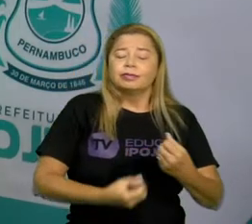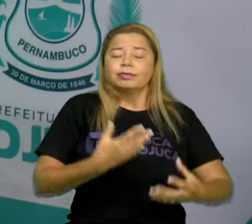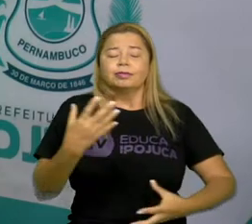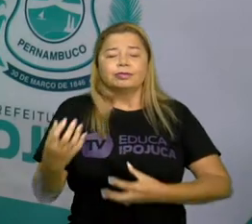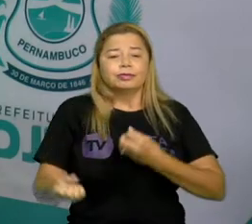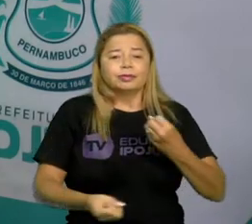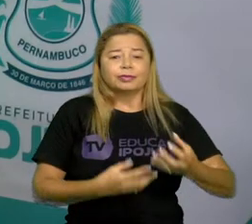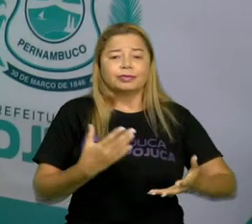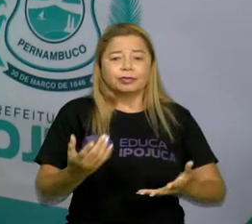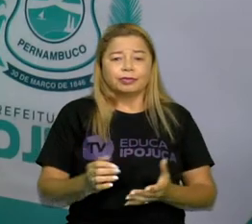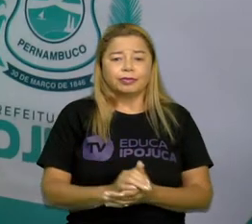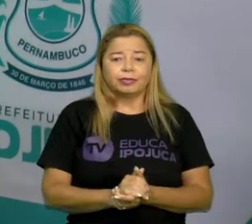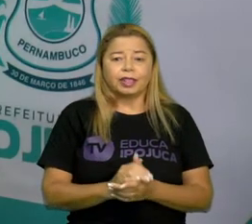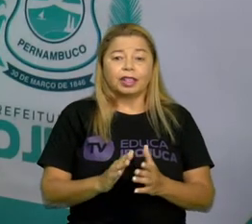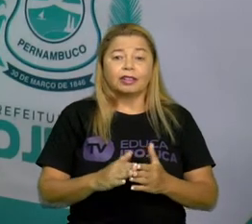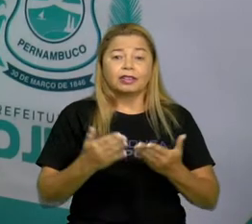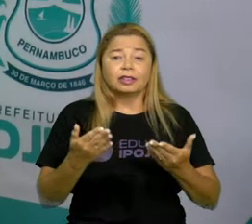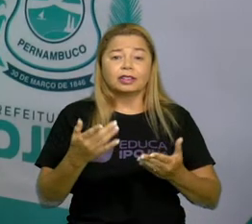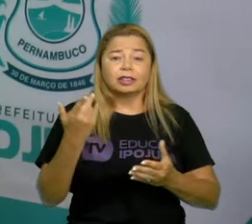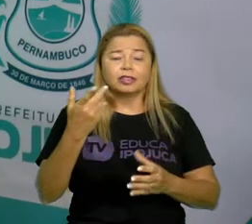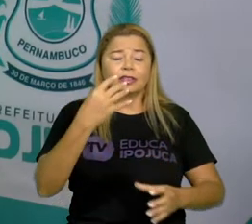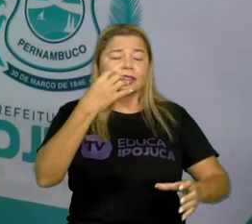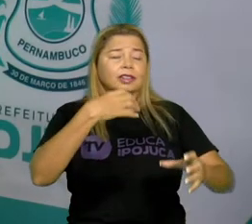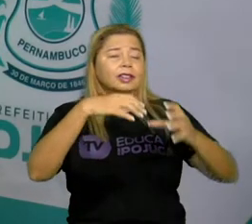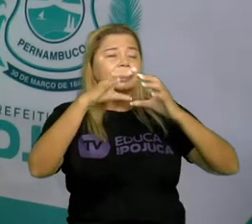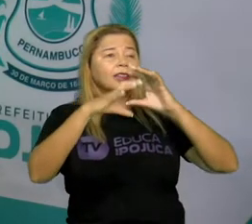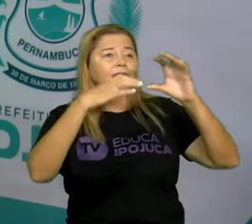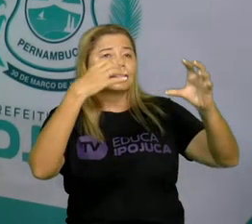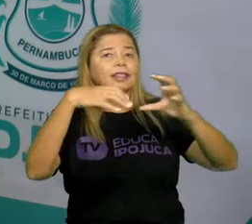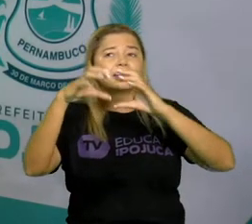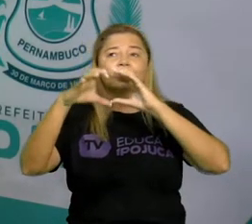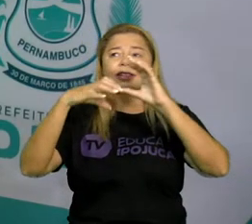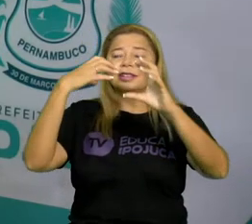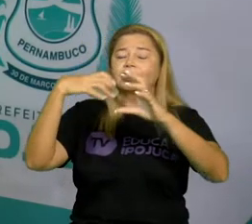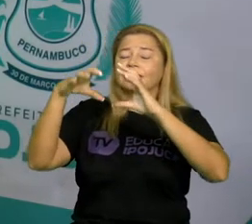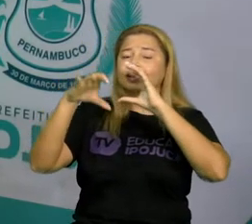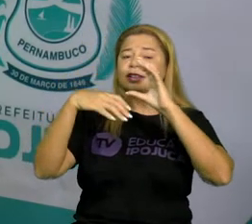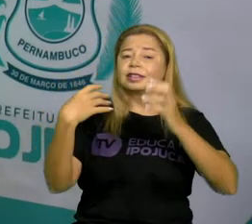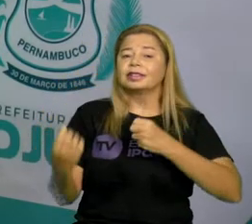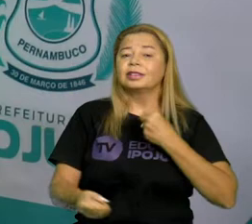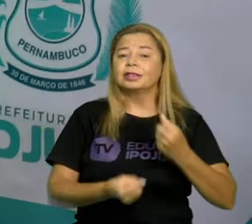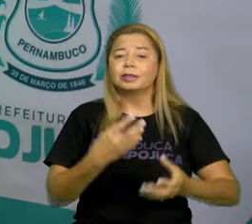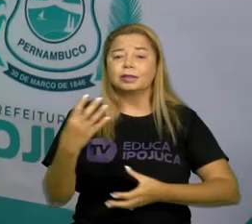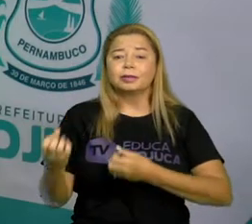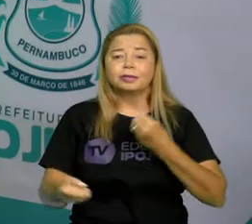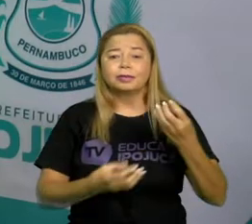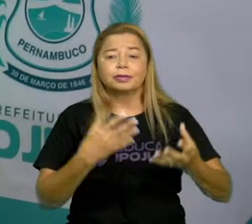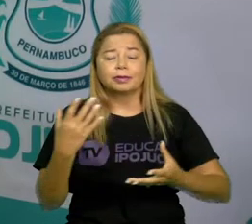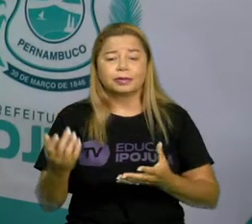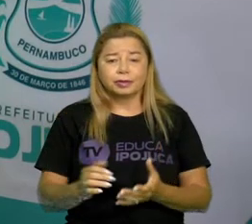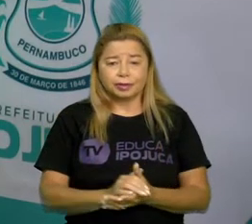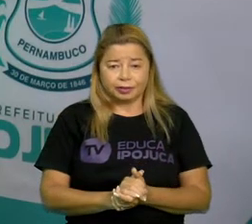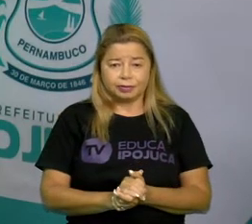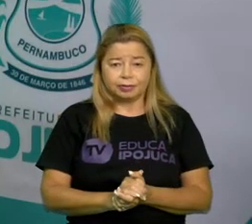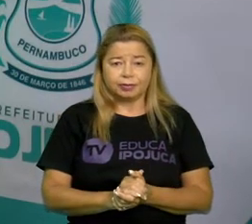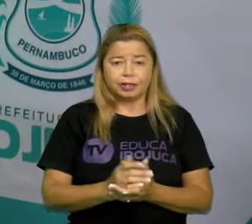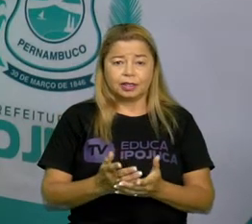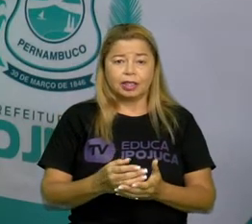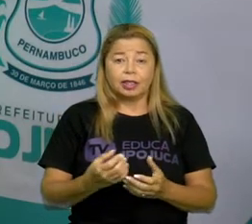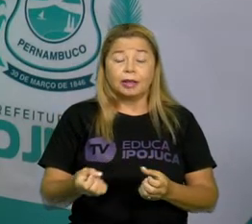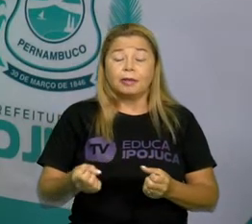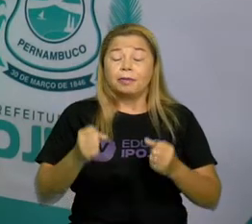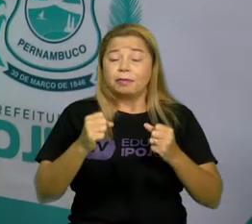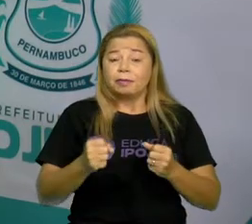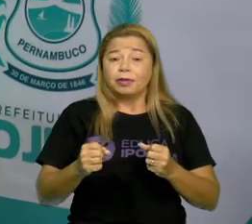a vocês que cantem esse poema, que ele é um poema musicalizado, que vocês podem cantar bem